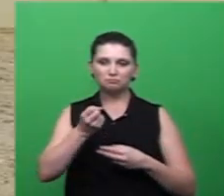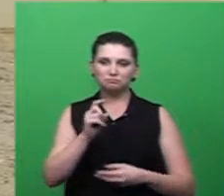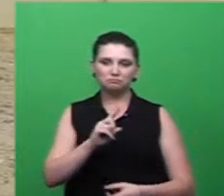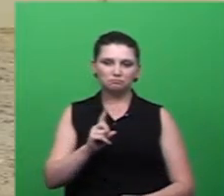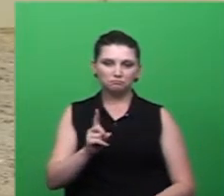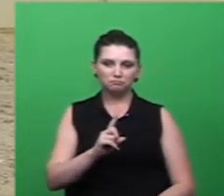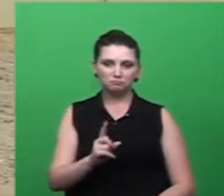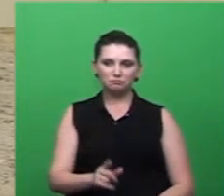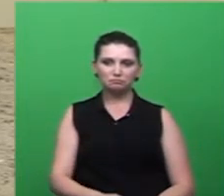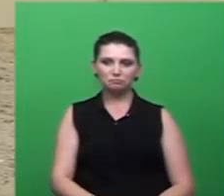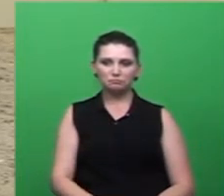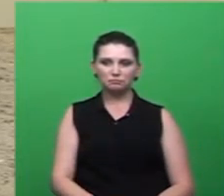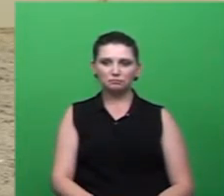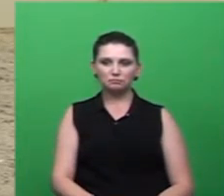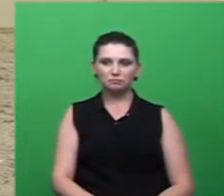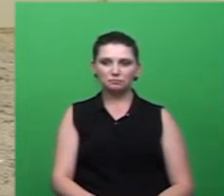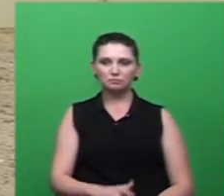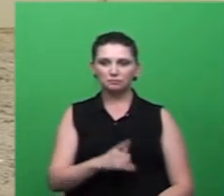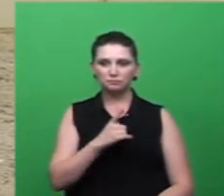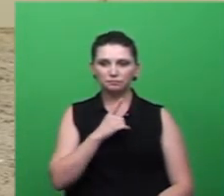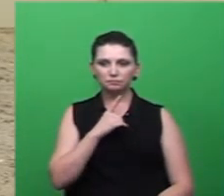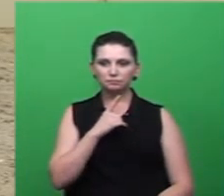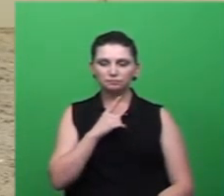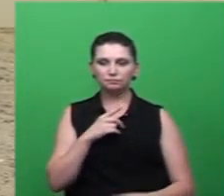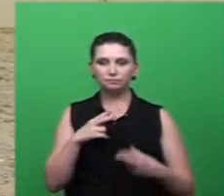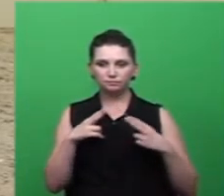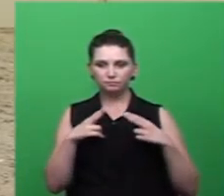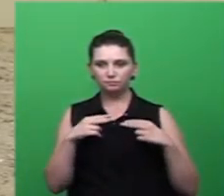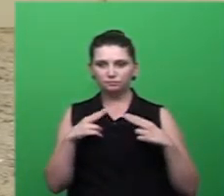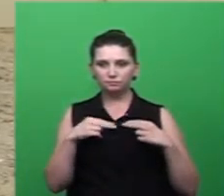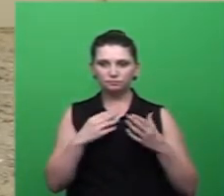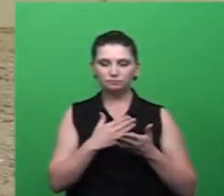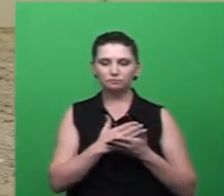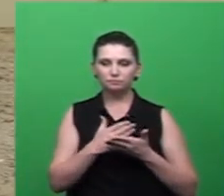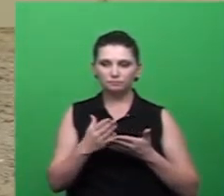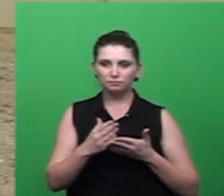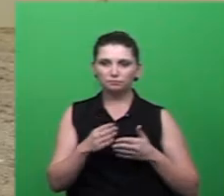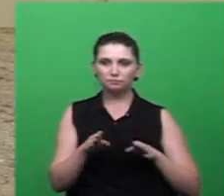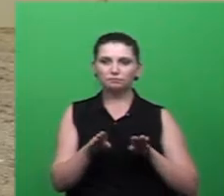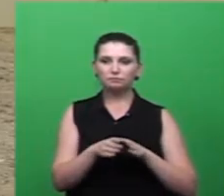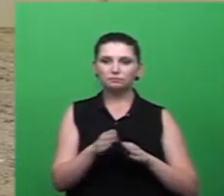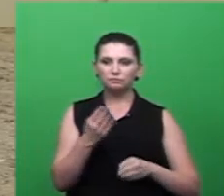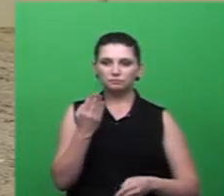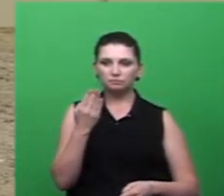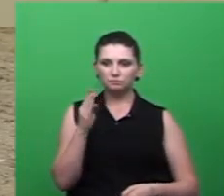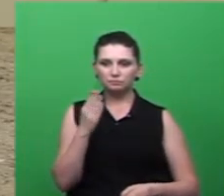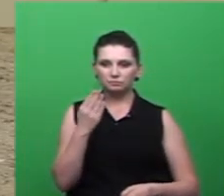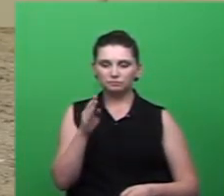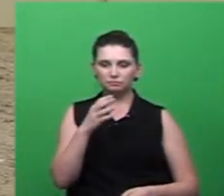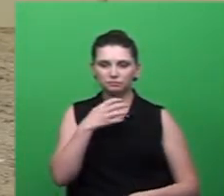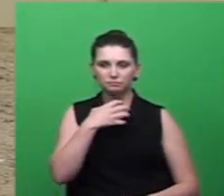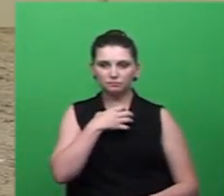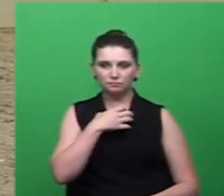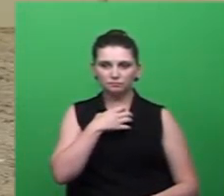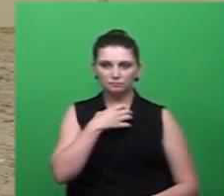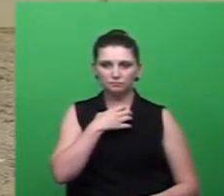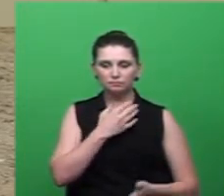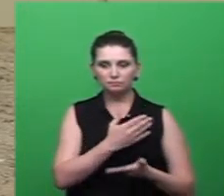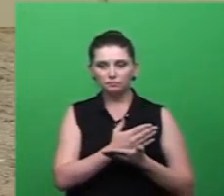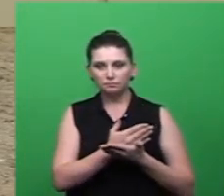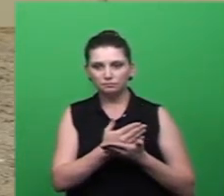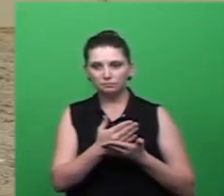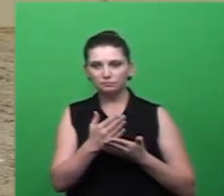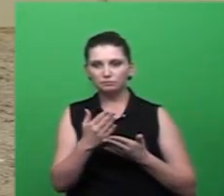treinou foi particularmente eu da parte médica e da parte biológica nesse sentido de comportamento do